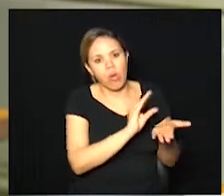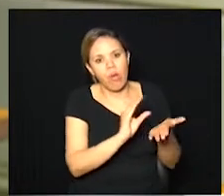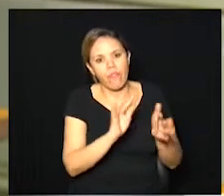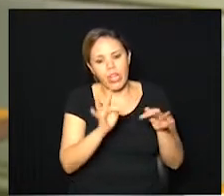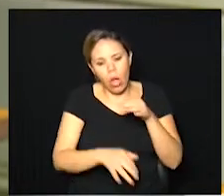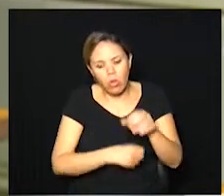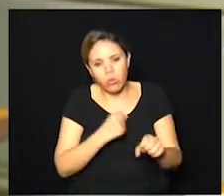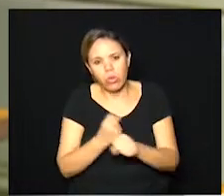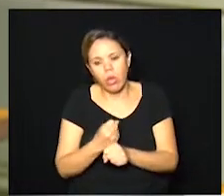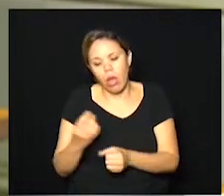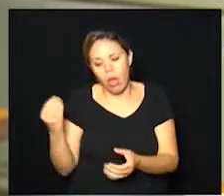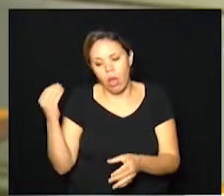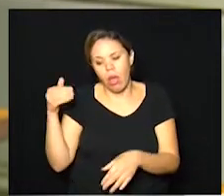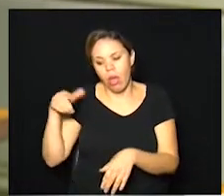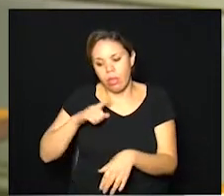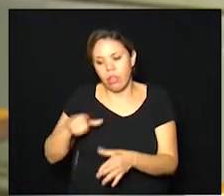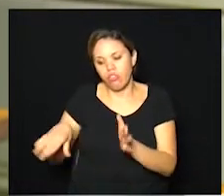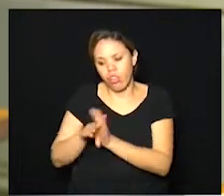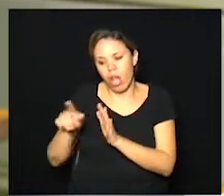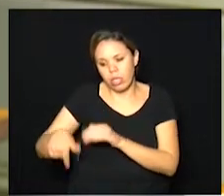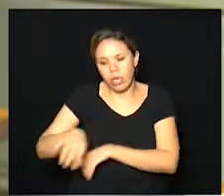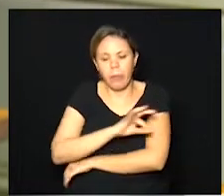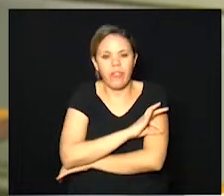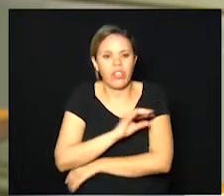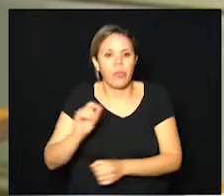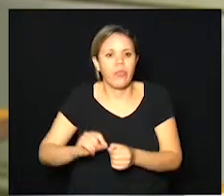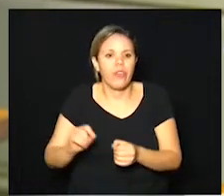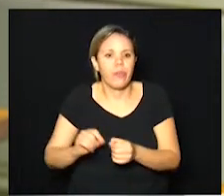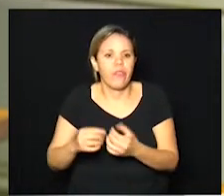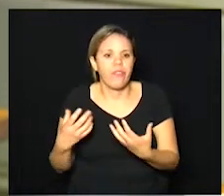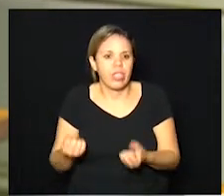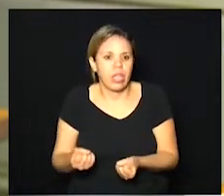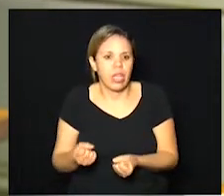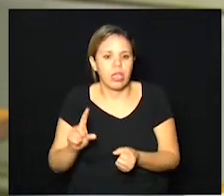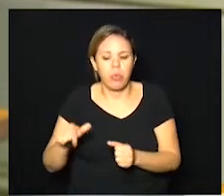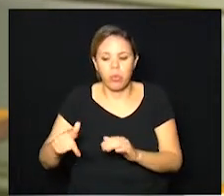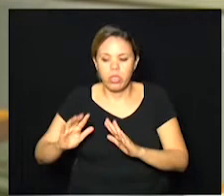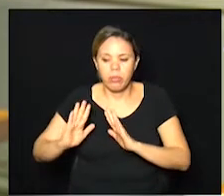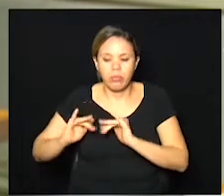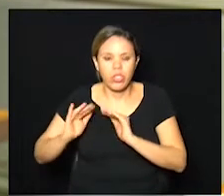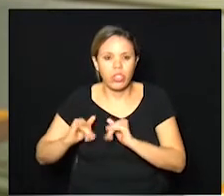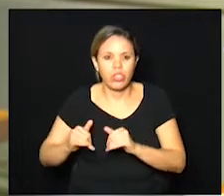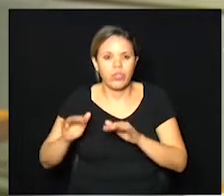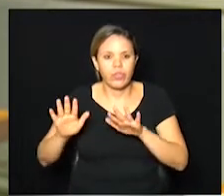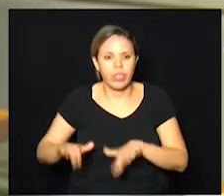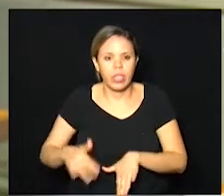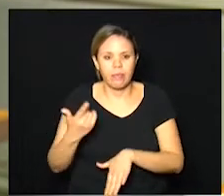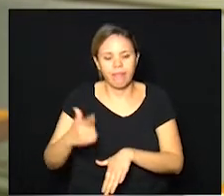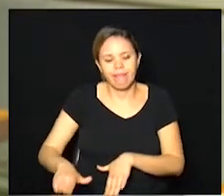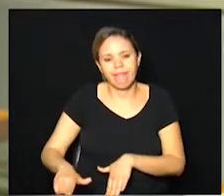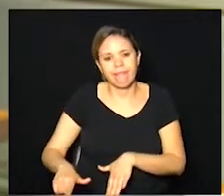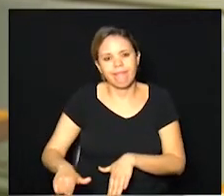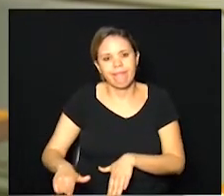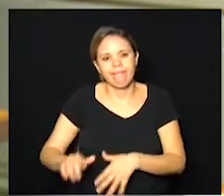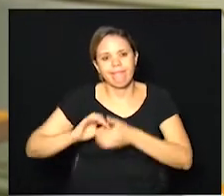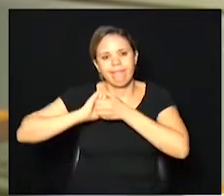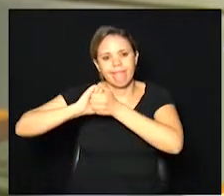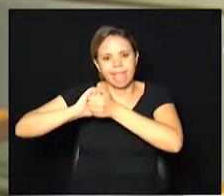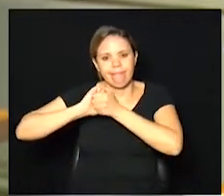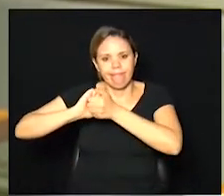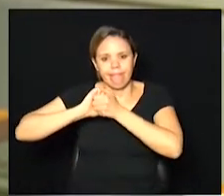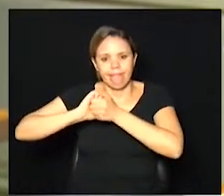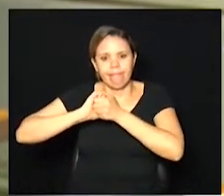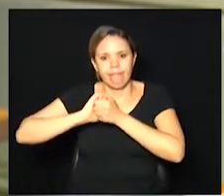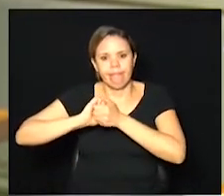final do ano aqui estariam, mas nós vamos fazer assim que solicitados. Fica aqui, mais uma vez, os nossos cumprimentos